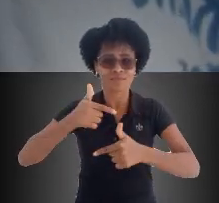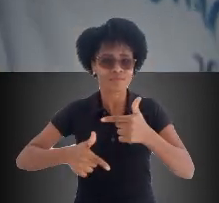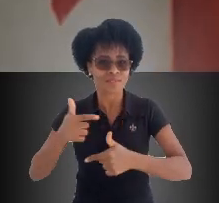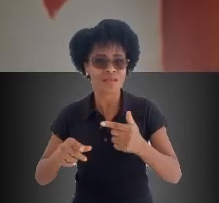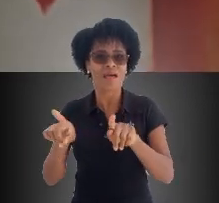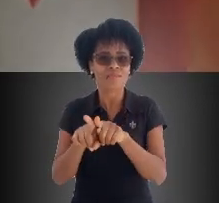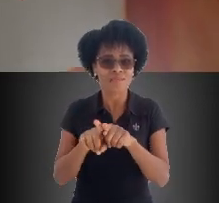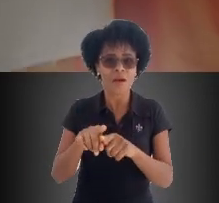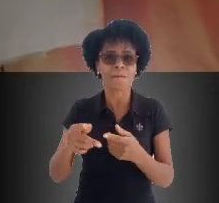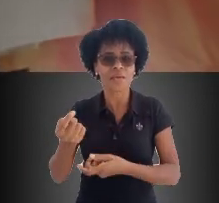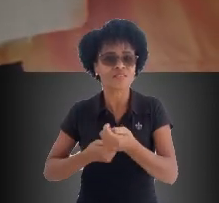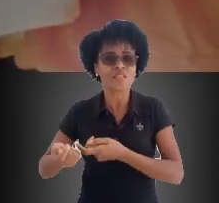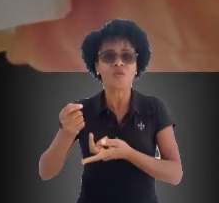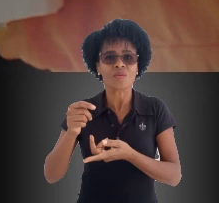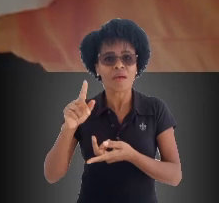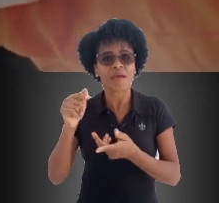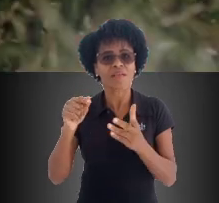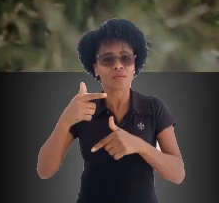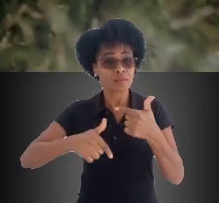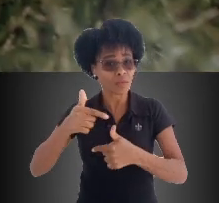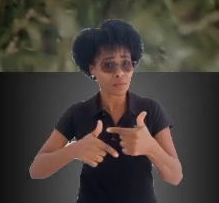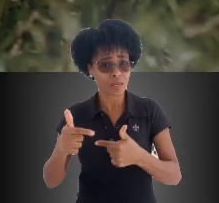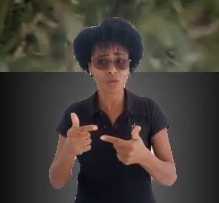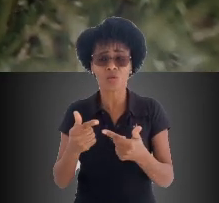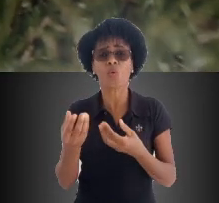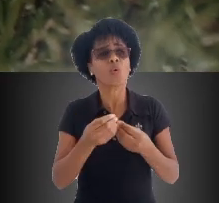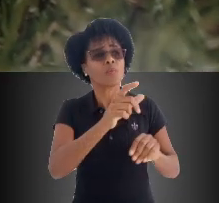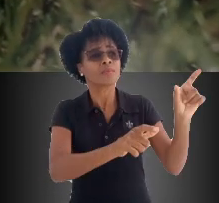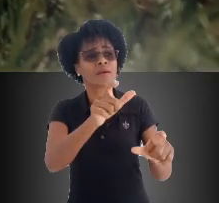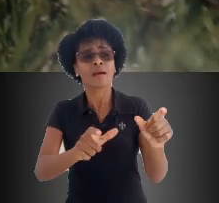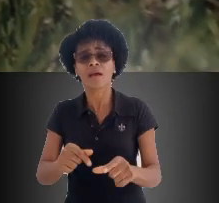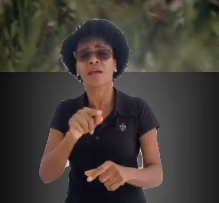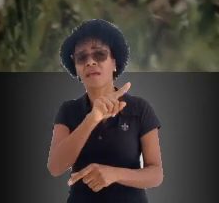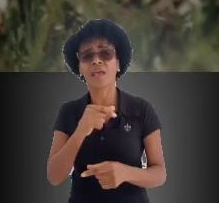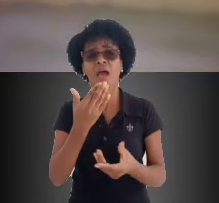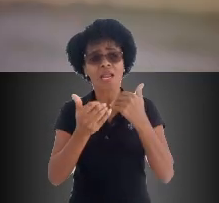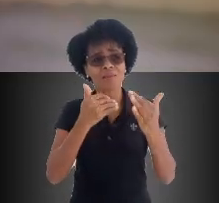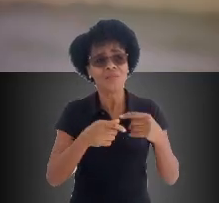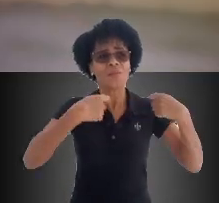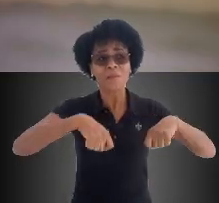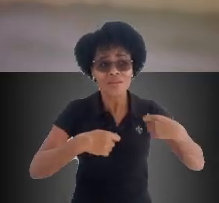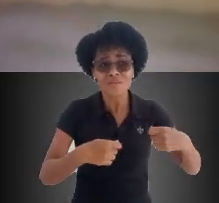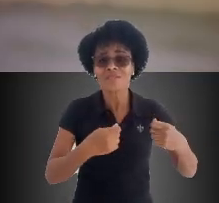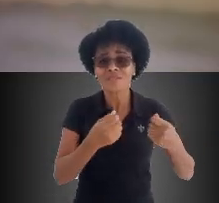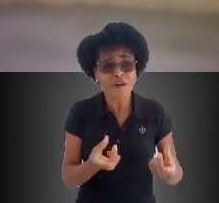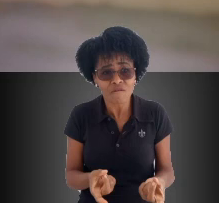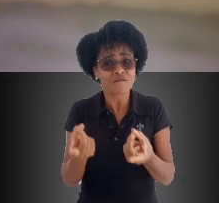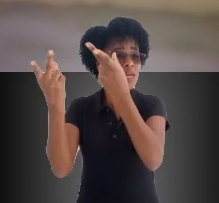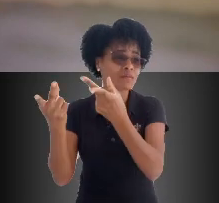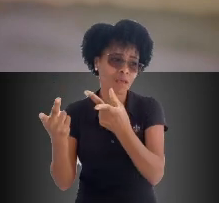a Associação de Moradores, para descobrirmos quais seriam esses produtores rurais que estavam com esses alimentos e precisando